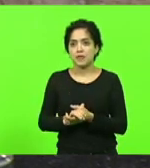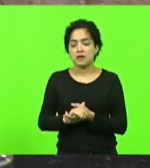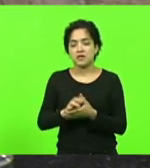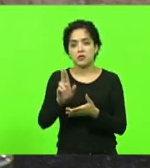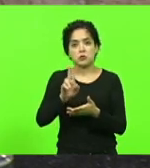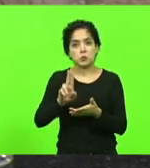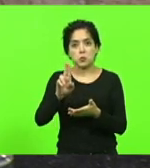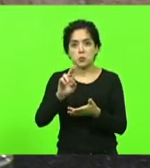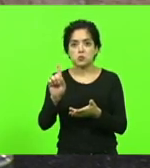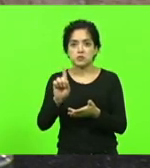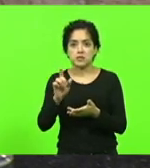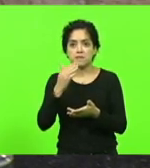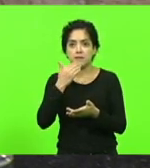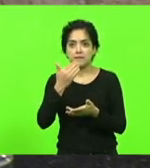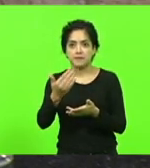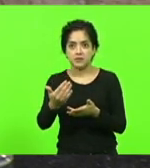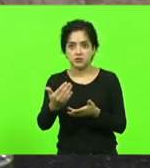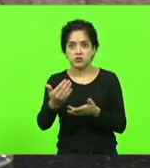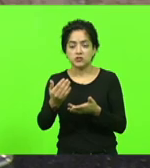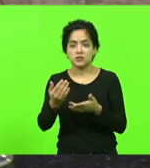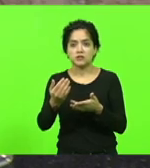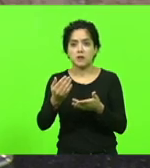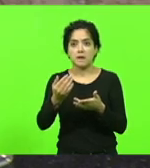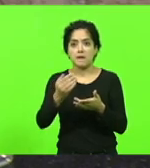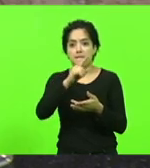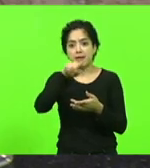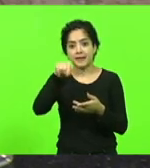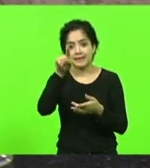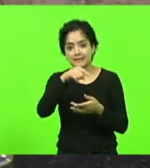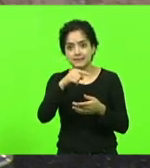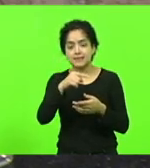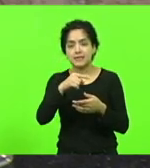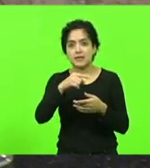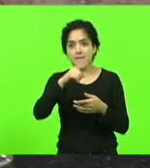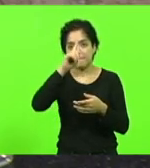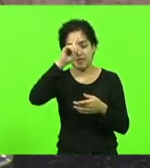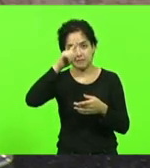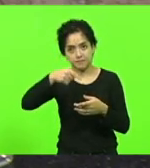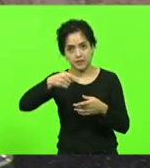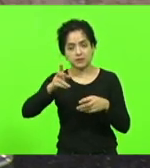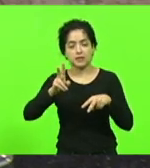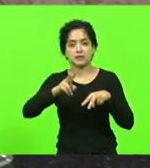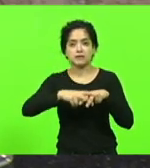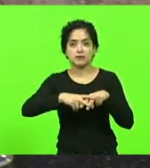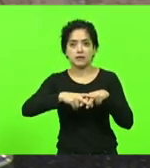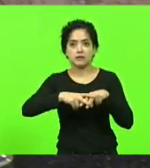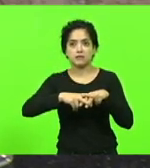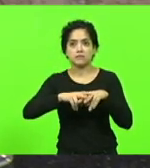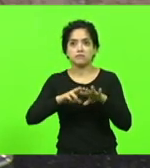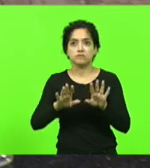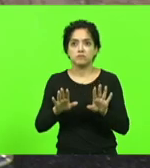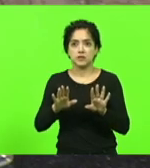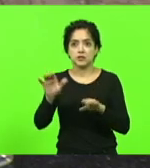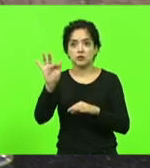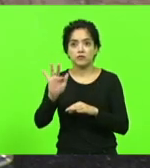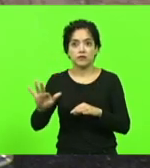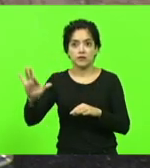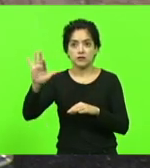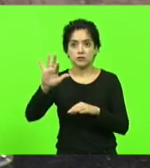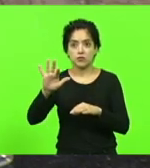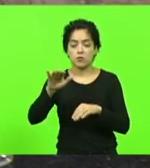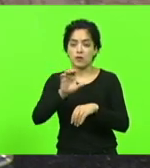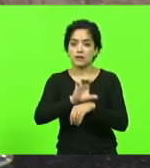ela para pedir para revogar uma prisão mas para decretar prisão e não a nível federal mas a nível